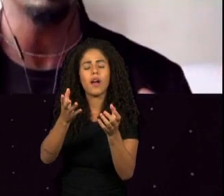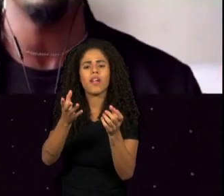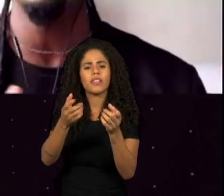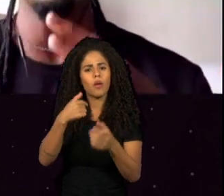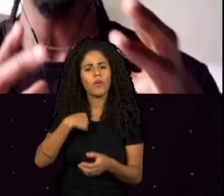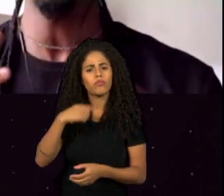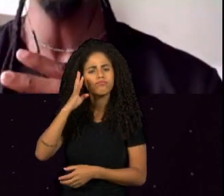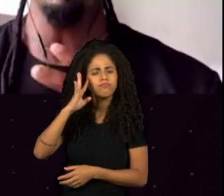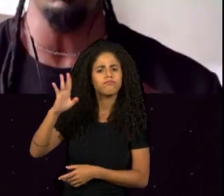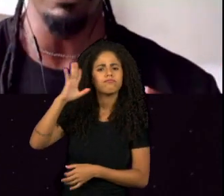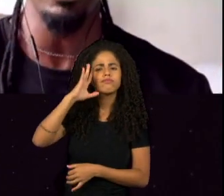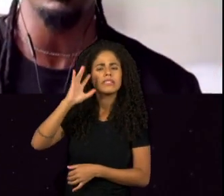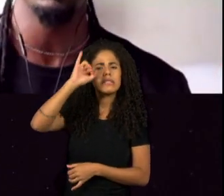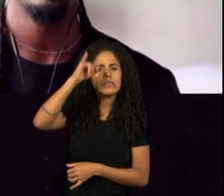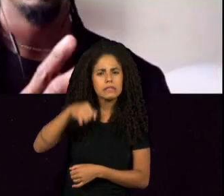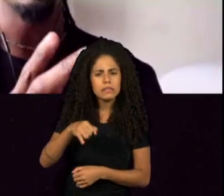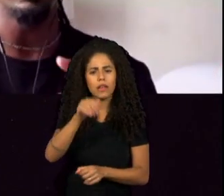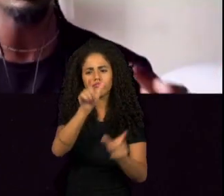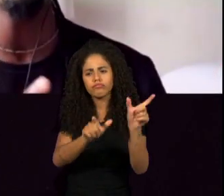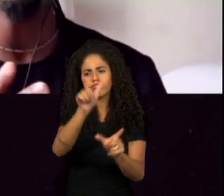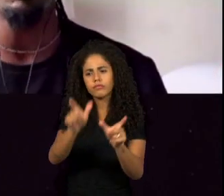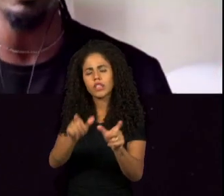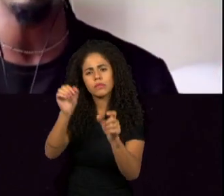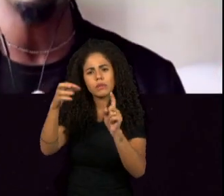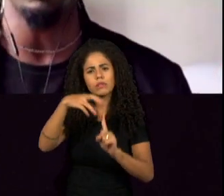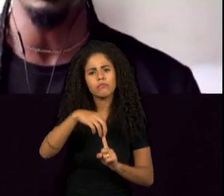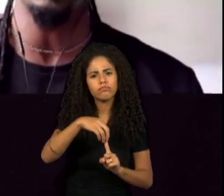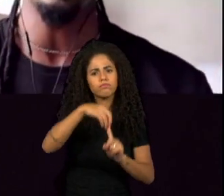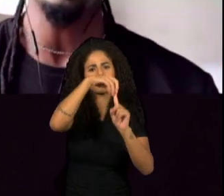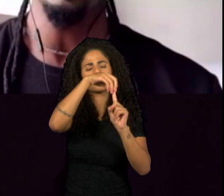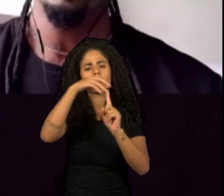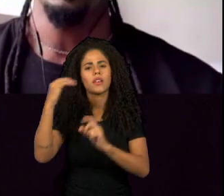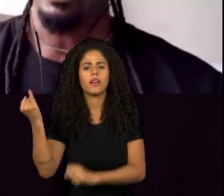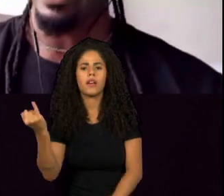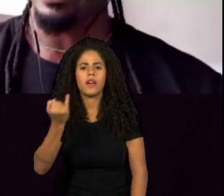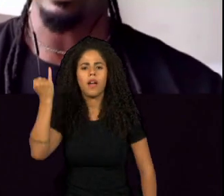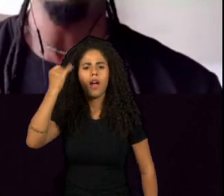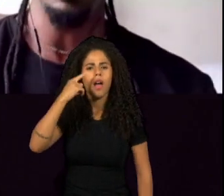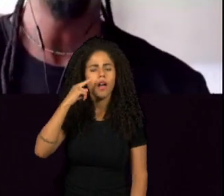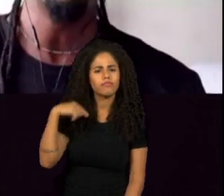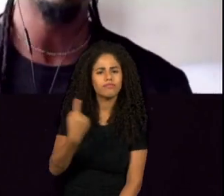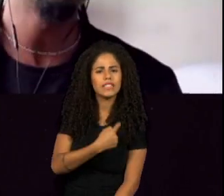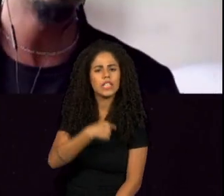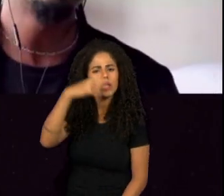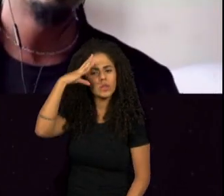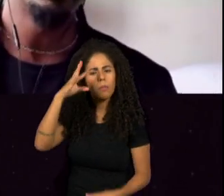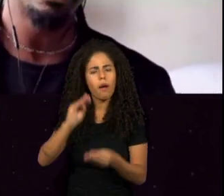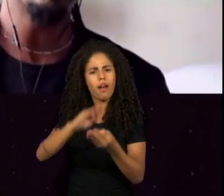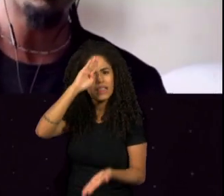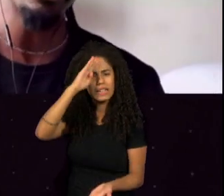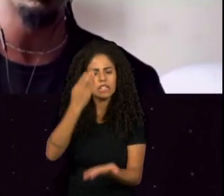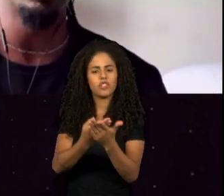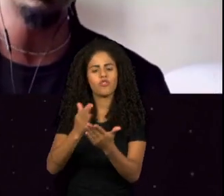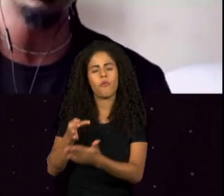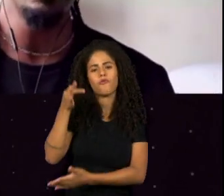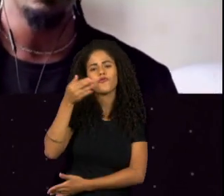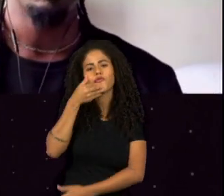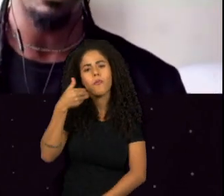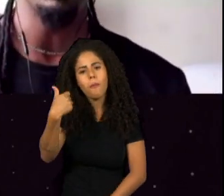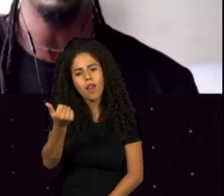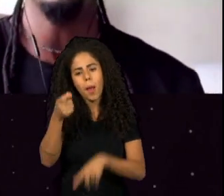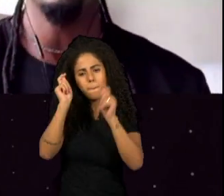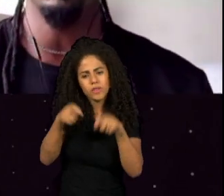constante movimento. Esse constante movimento é o que faz a gente caminhar para o futuro. A gente faz hoje